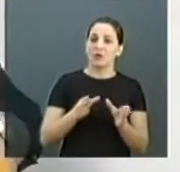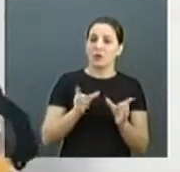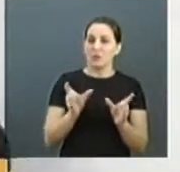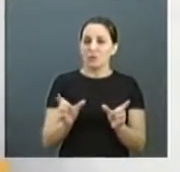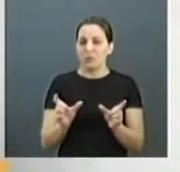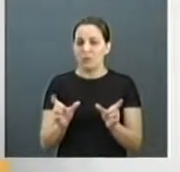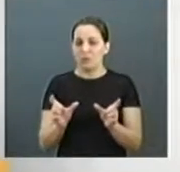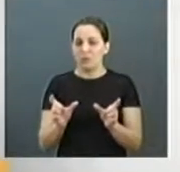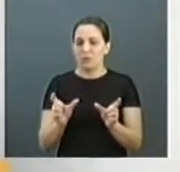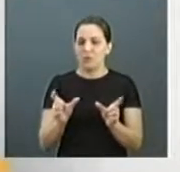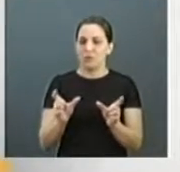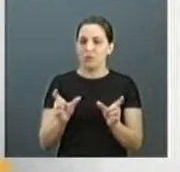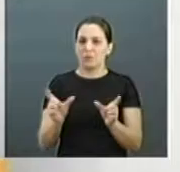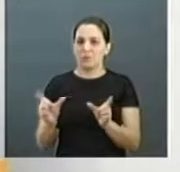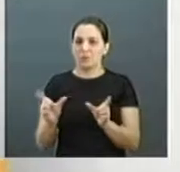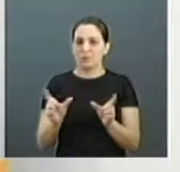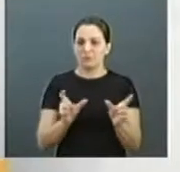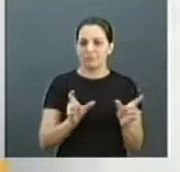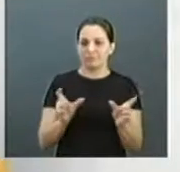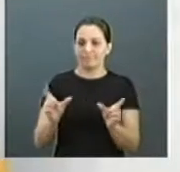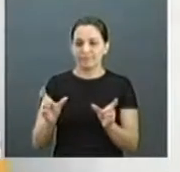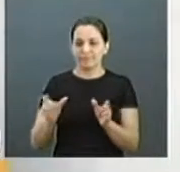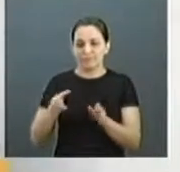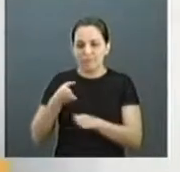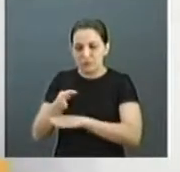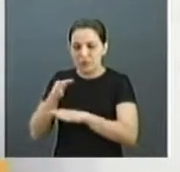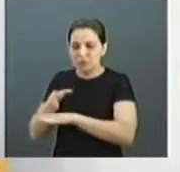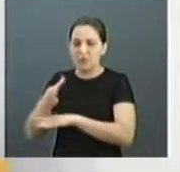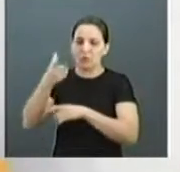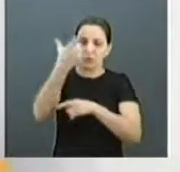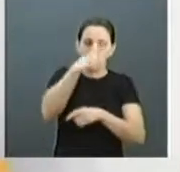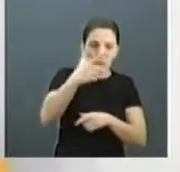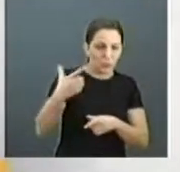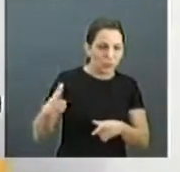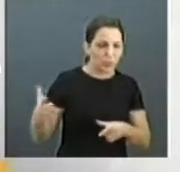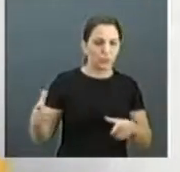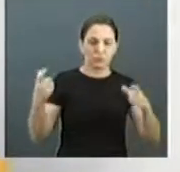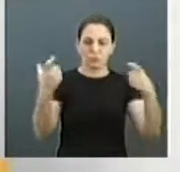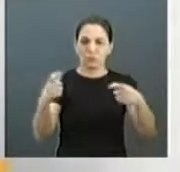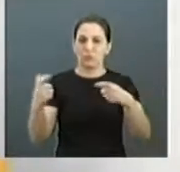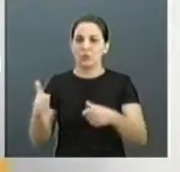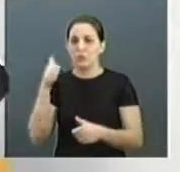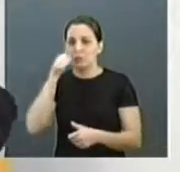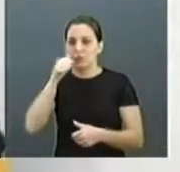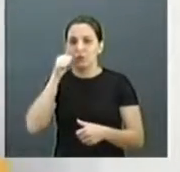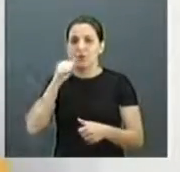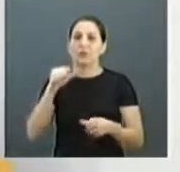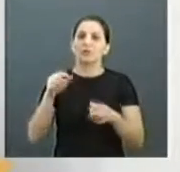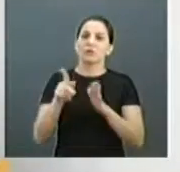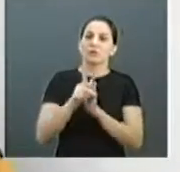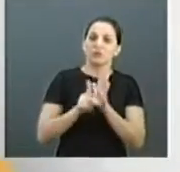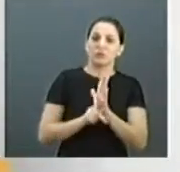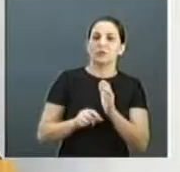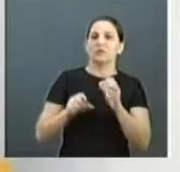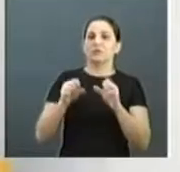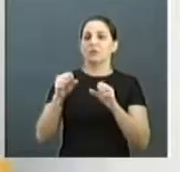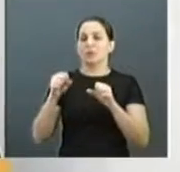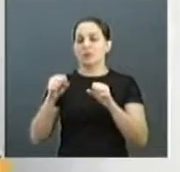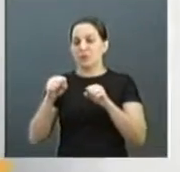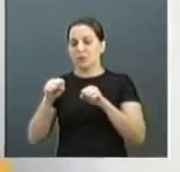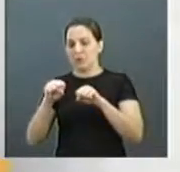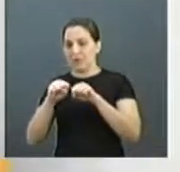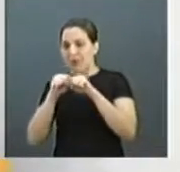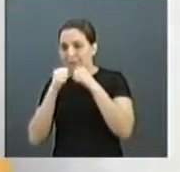centralizado, outra parte a gente não sabe. As mulheres que fazem parte do projeto da padaria comunitária do assentamento Monte